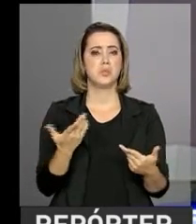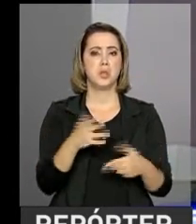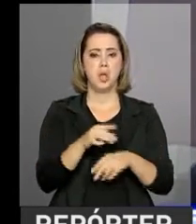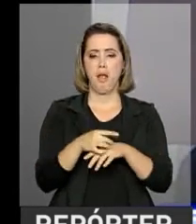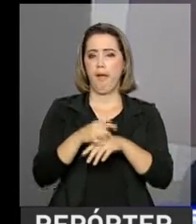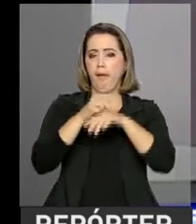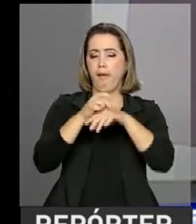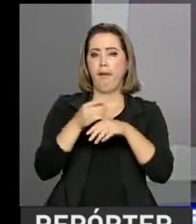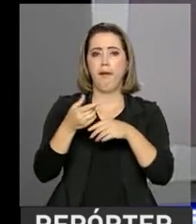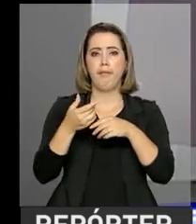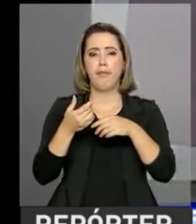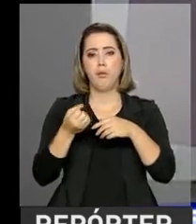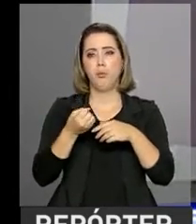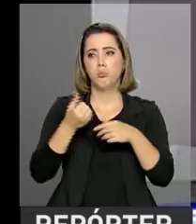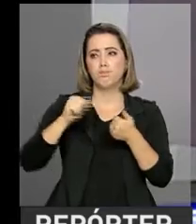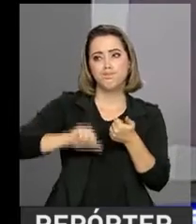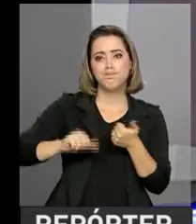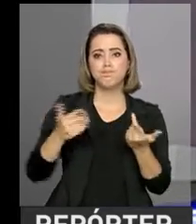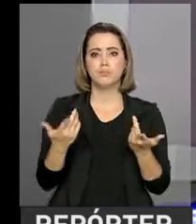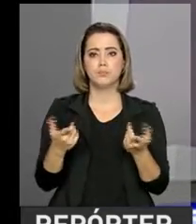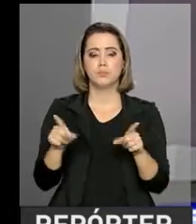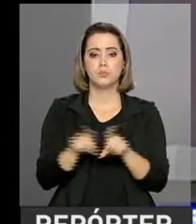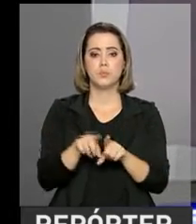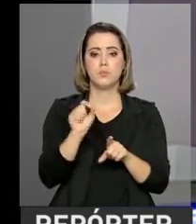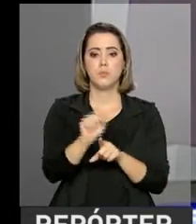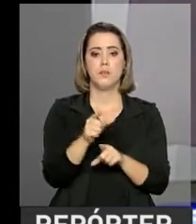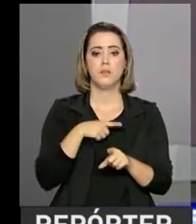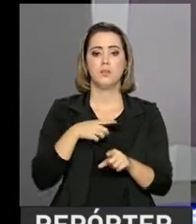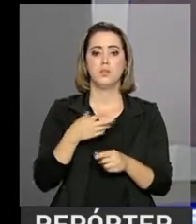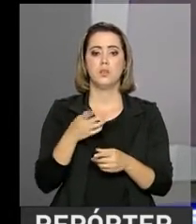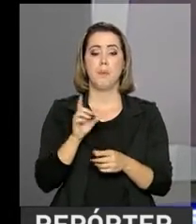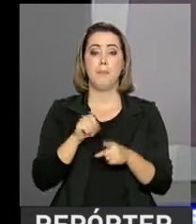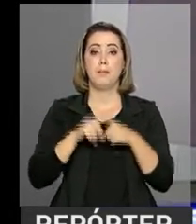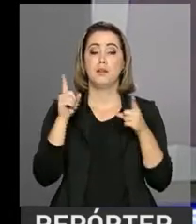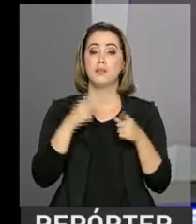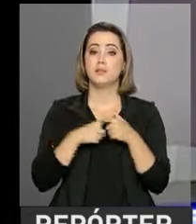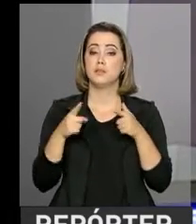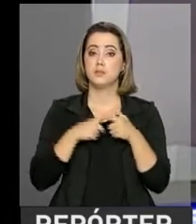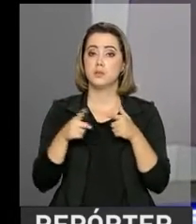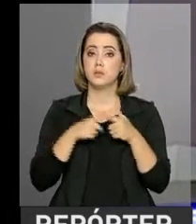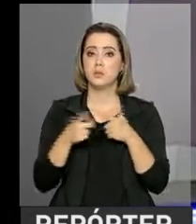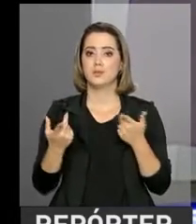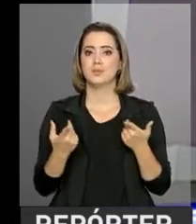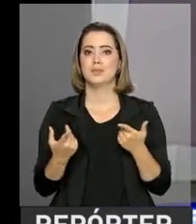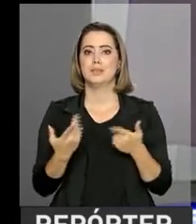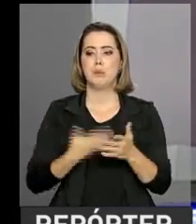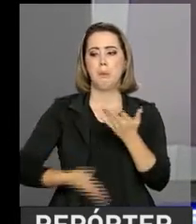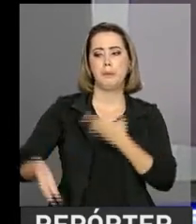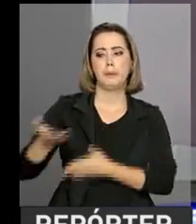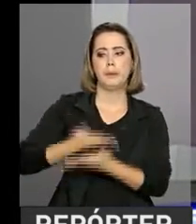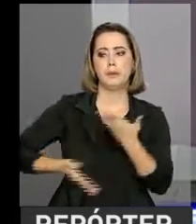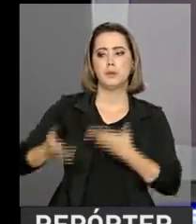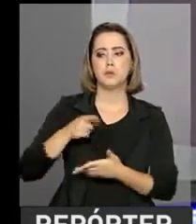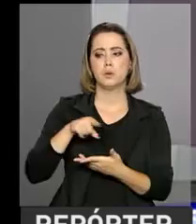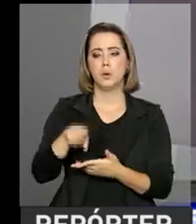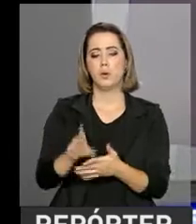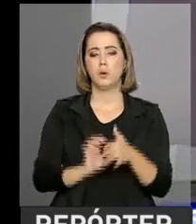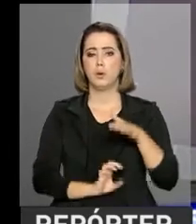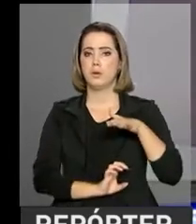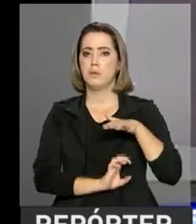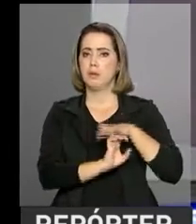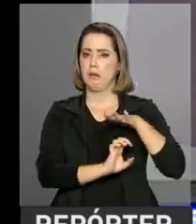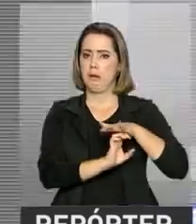produto oferecido. E sim, problemas relacionados ao relacionamento dos